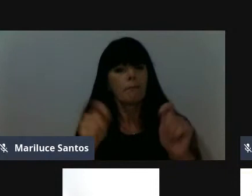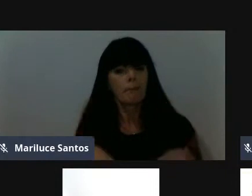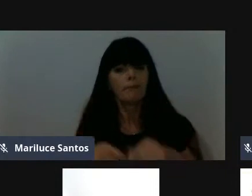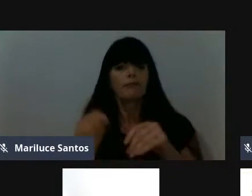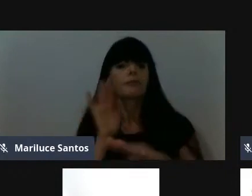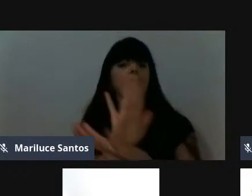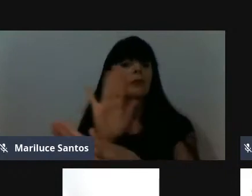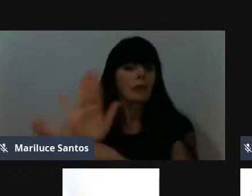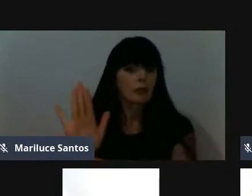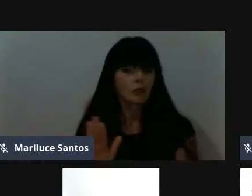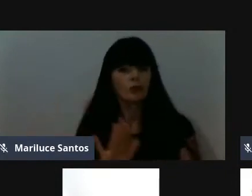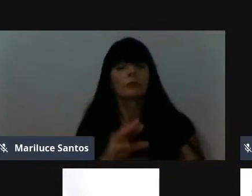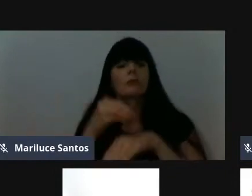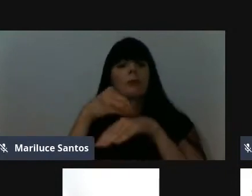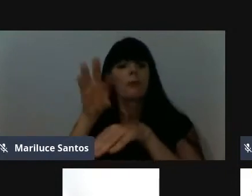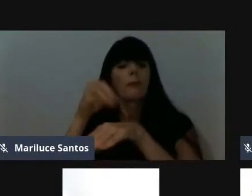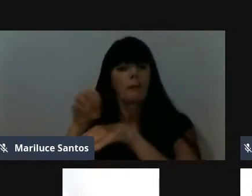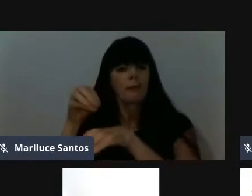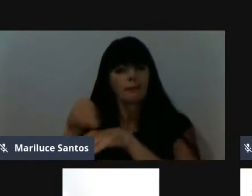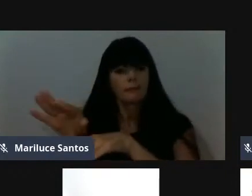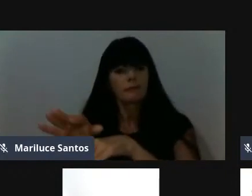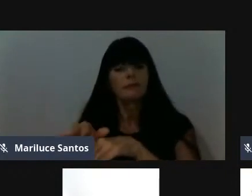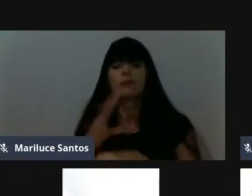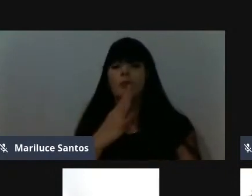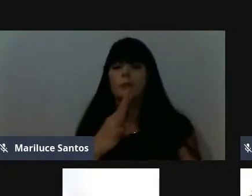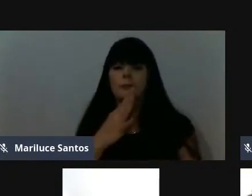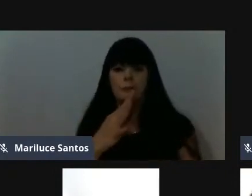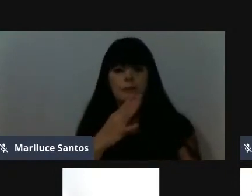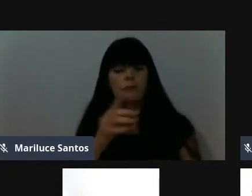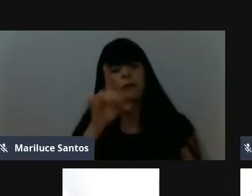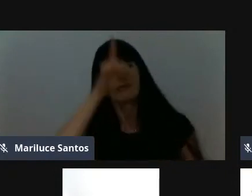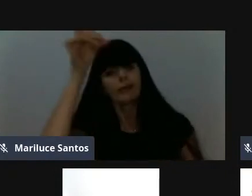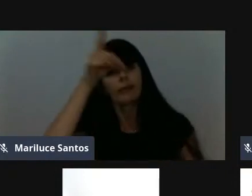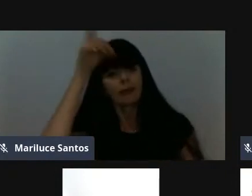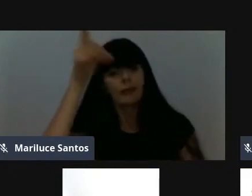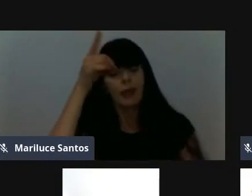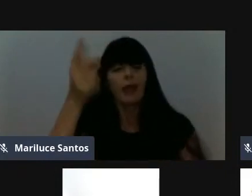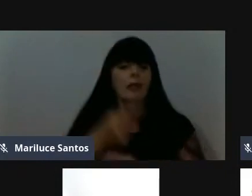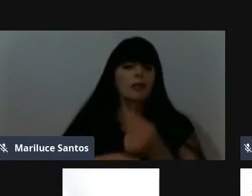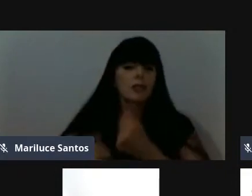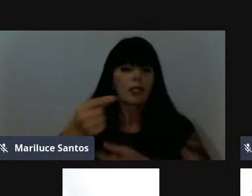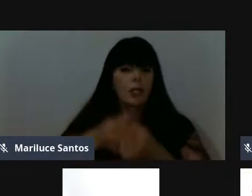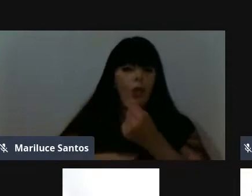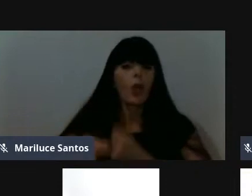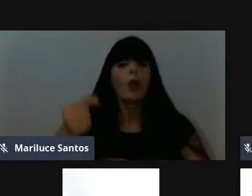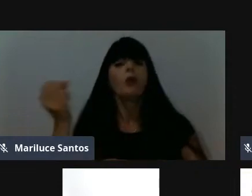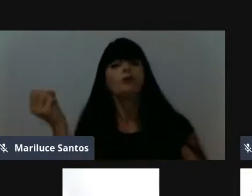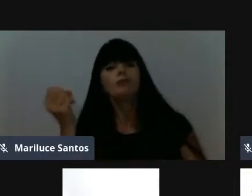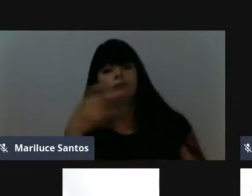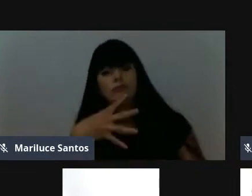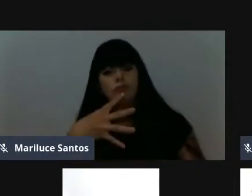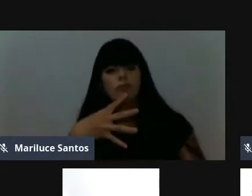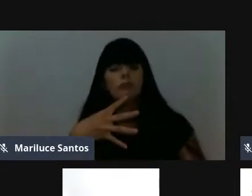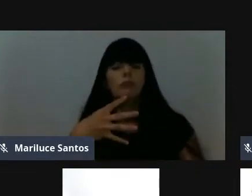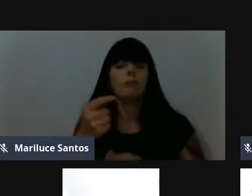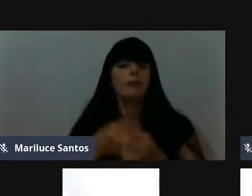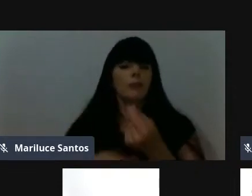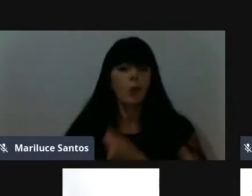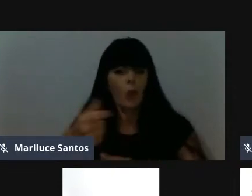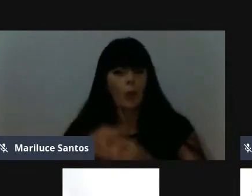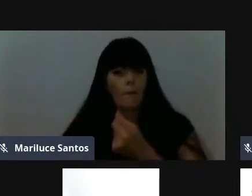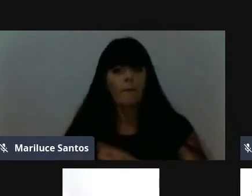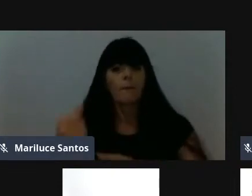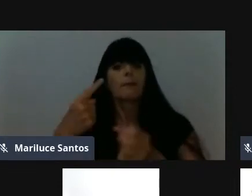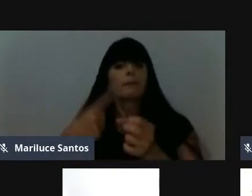ideia, compartilhar alguma ideia mesmo de negócio, de inovação, queiram trazer algo para o comércio, para a cidade,